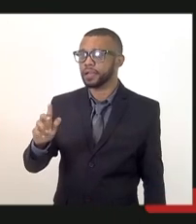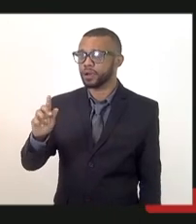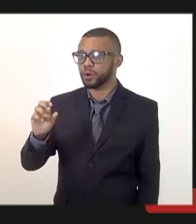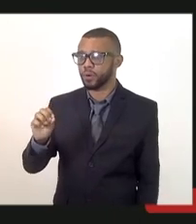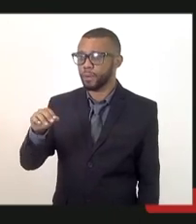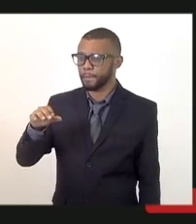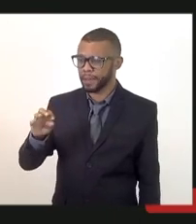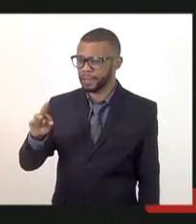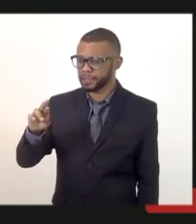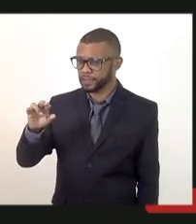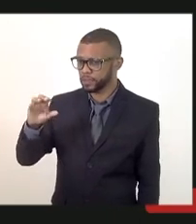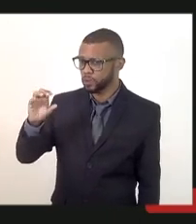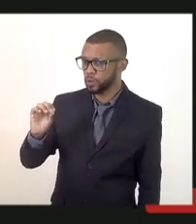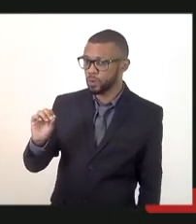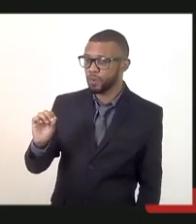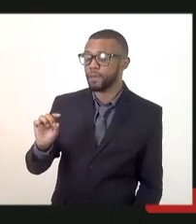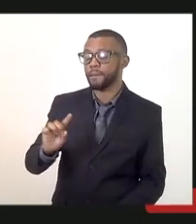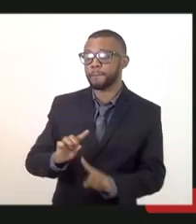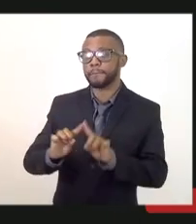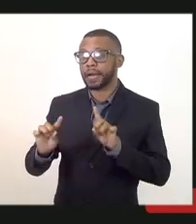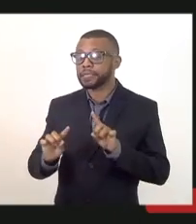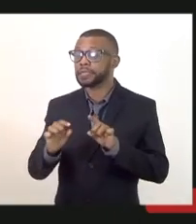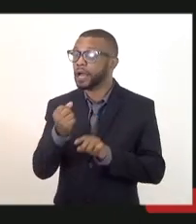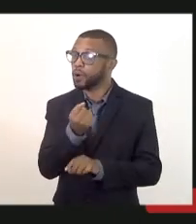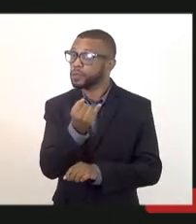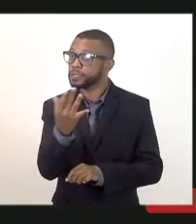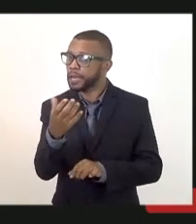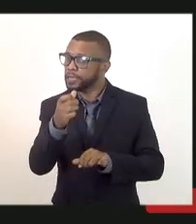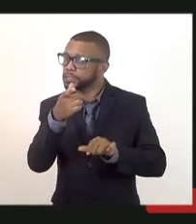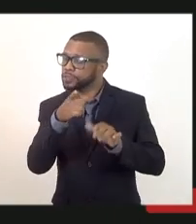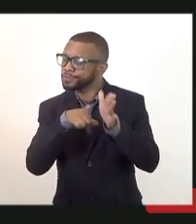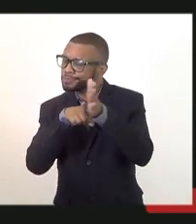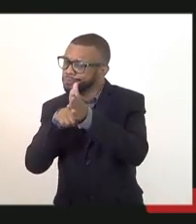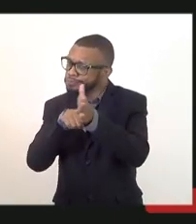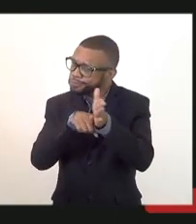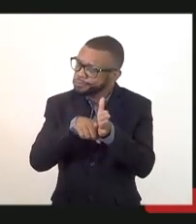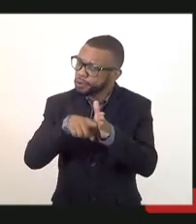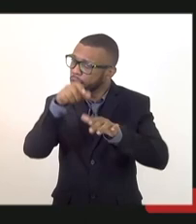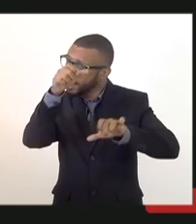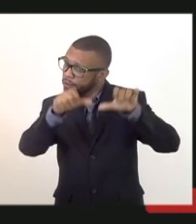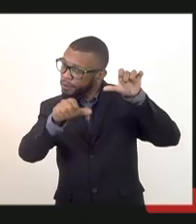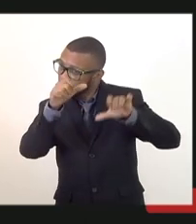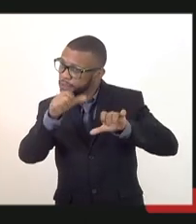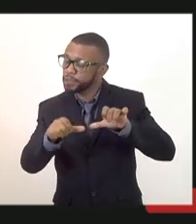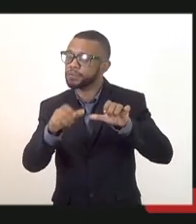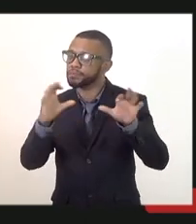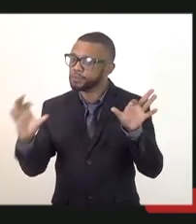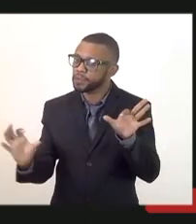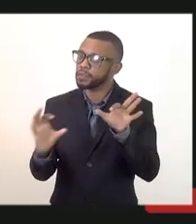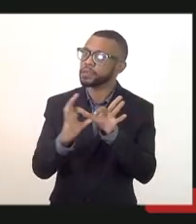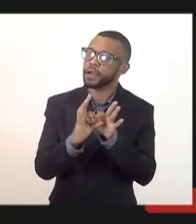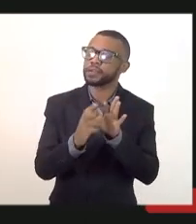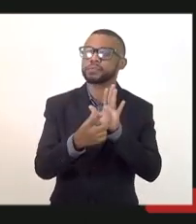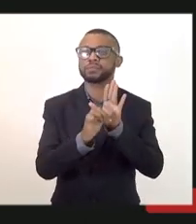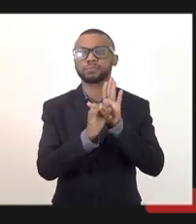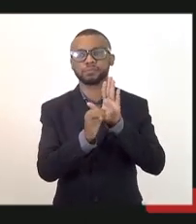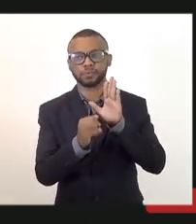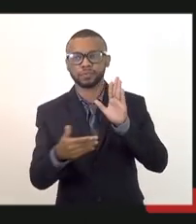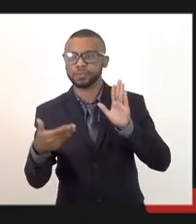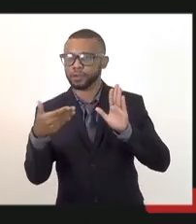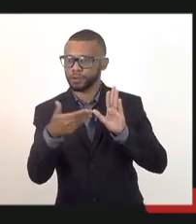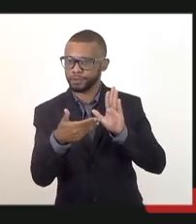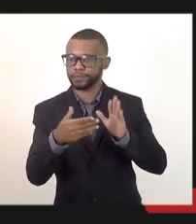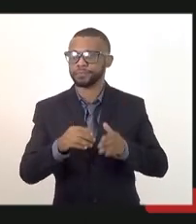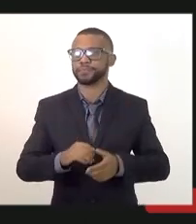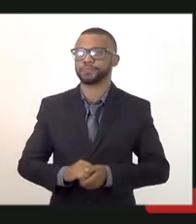bateria de exames feitas inicialmente conforme a edital e em relação